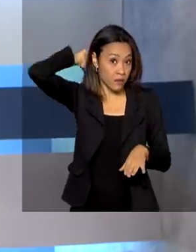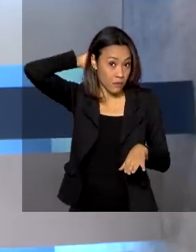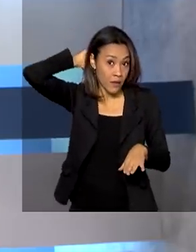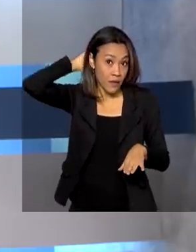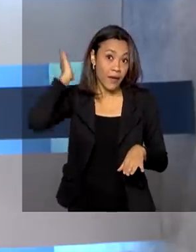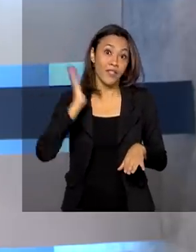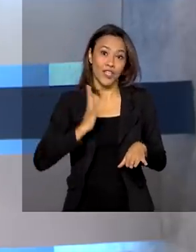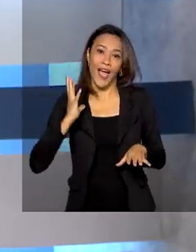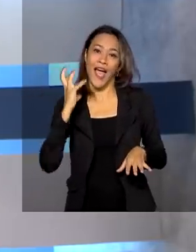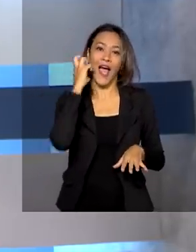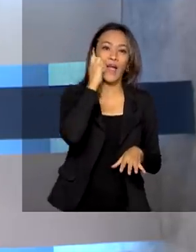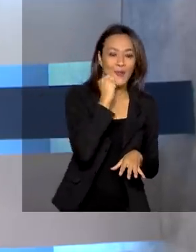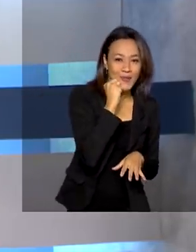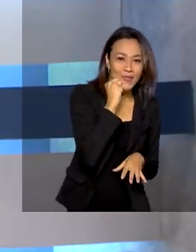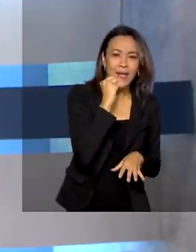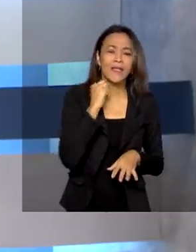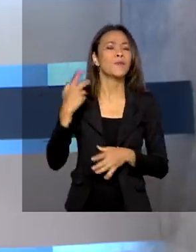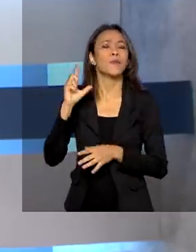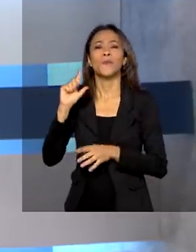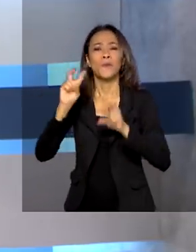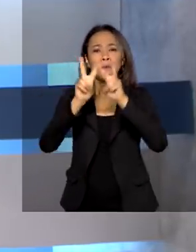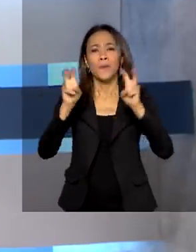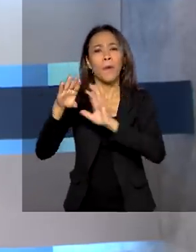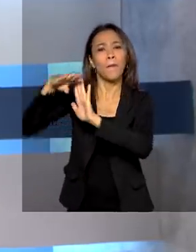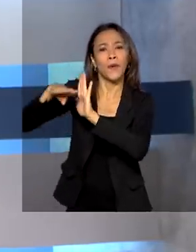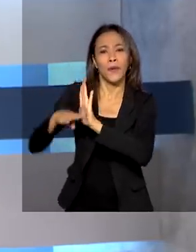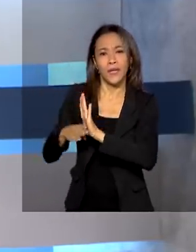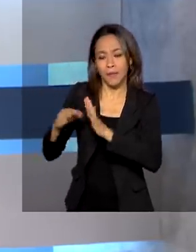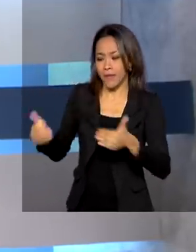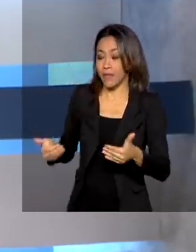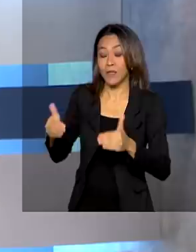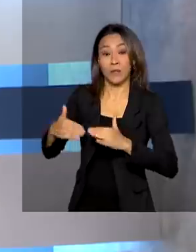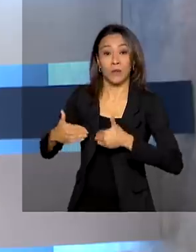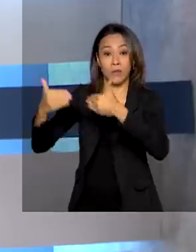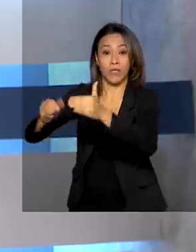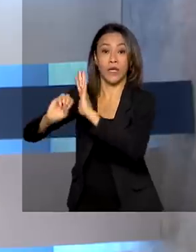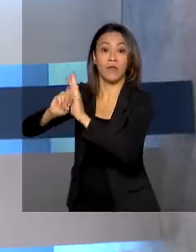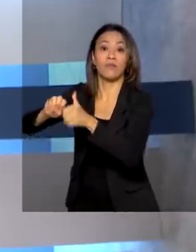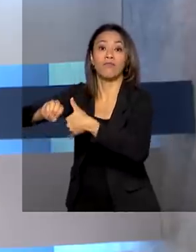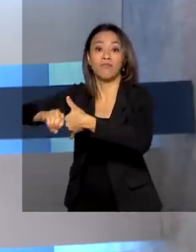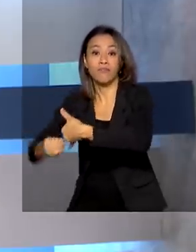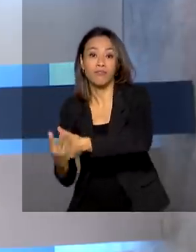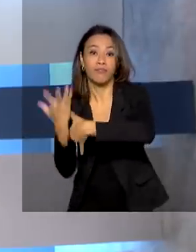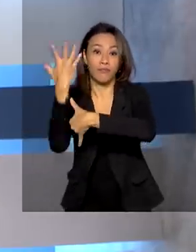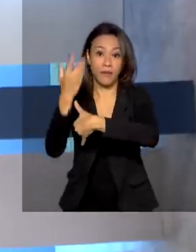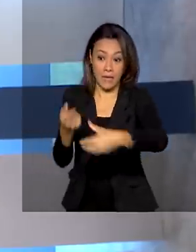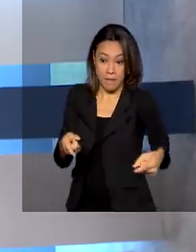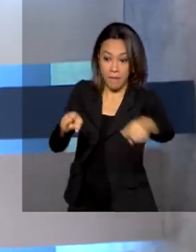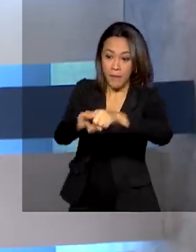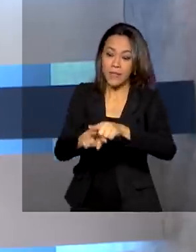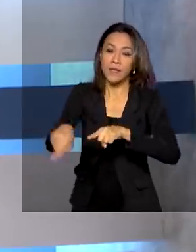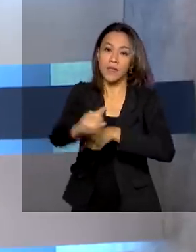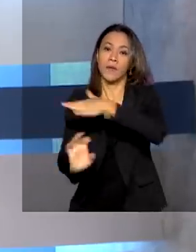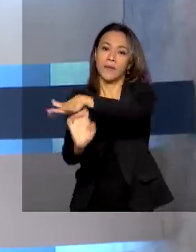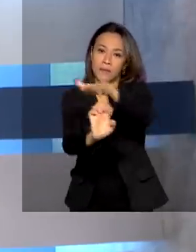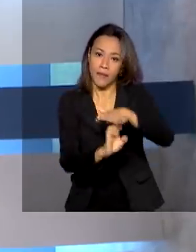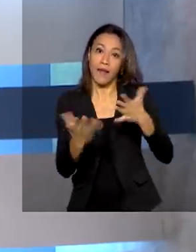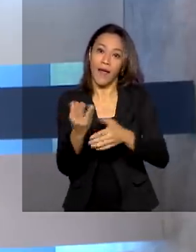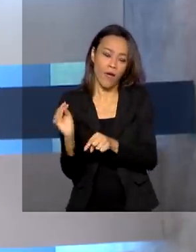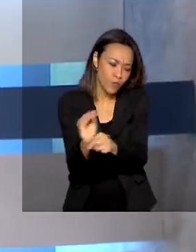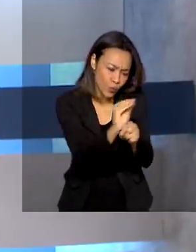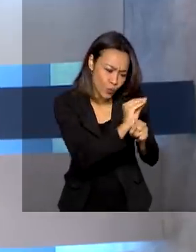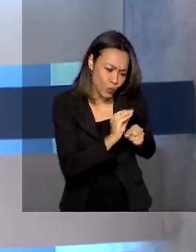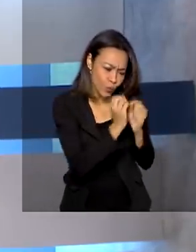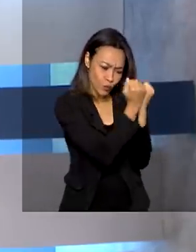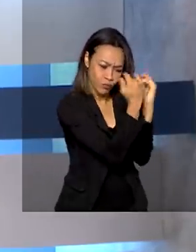adotada pelo programa do Ministério do Bem Ambiente, que em parceria com a iniciativa privada quer modernizar e revitalizar as unidades